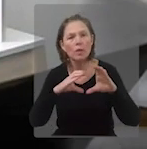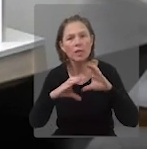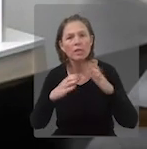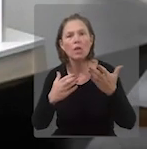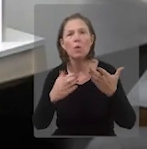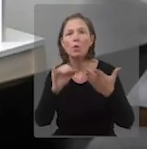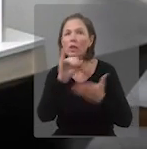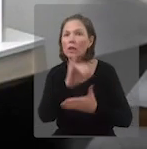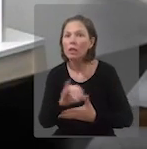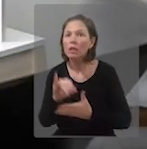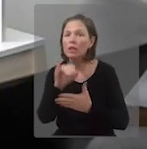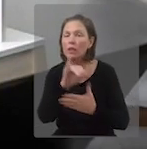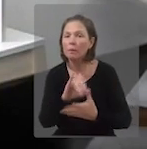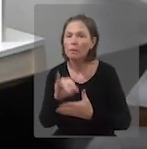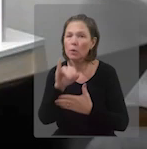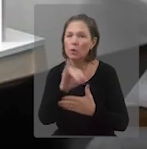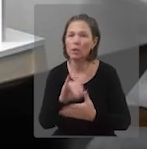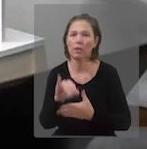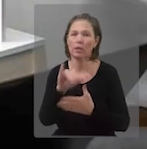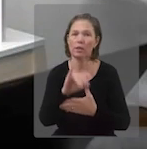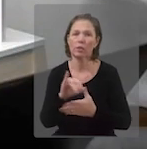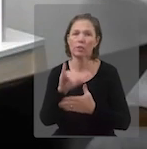da comunicação e o que ela se tornou.